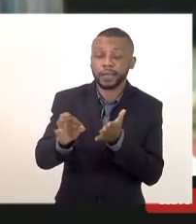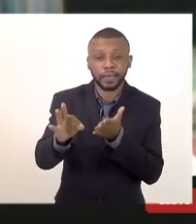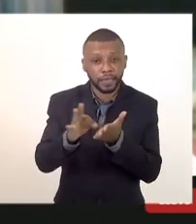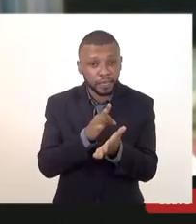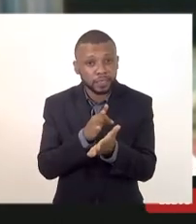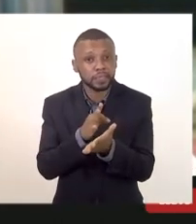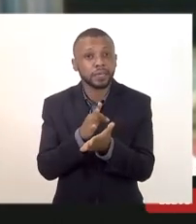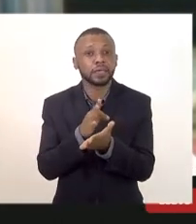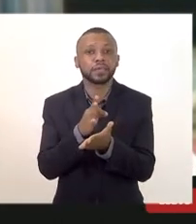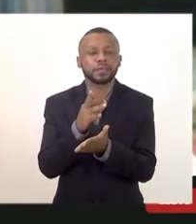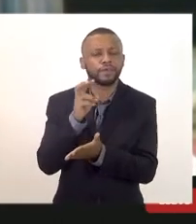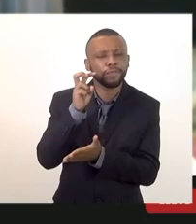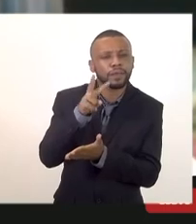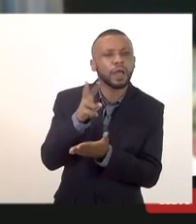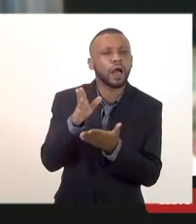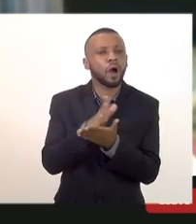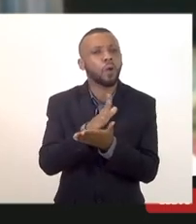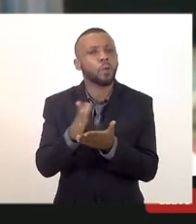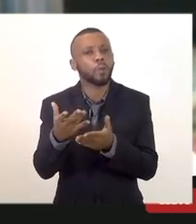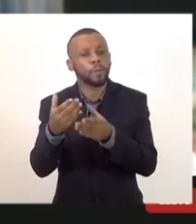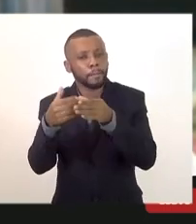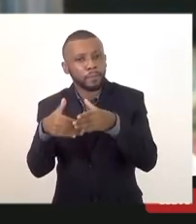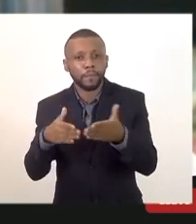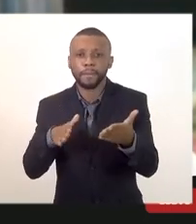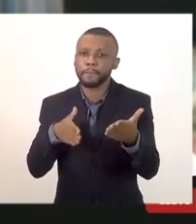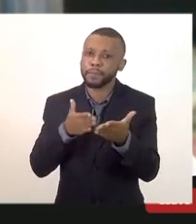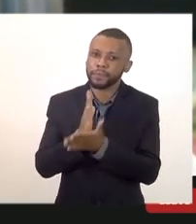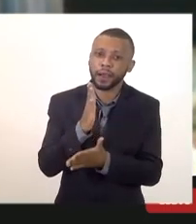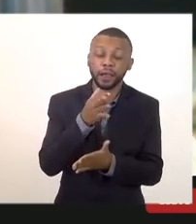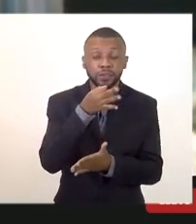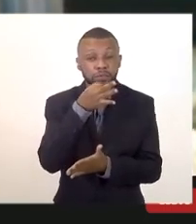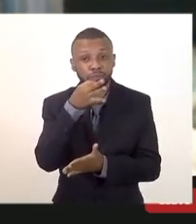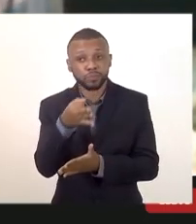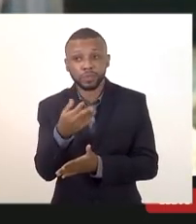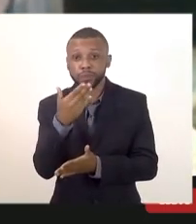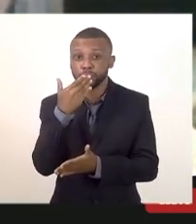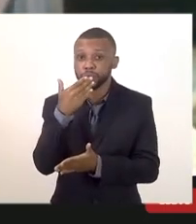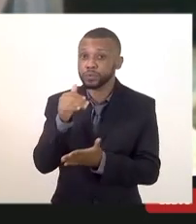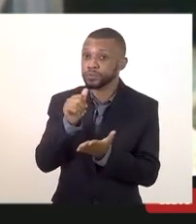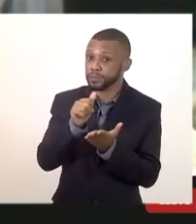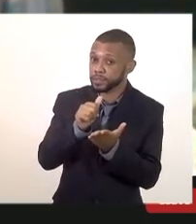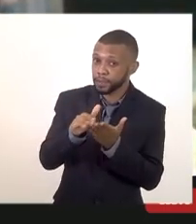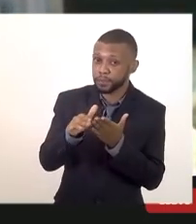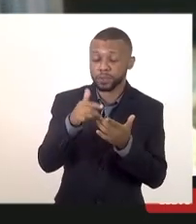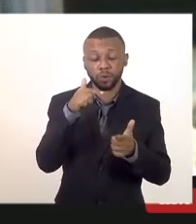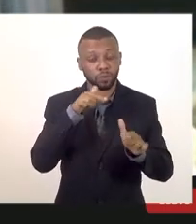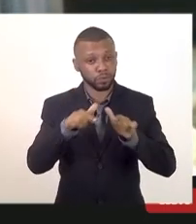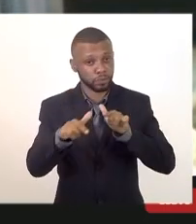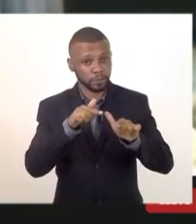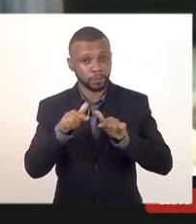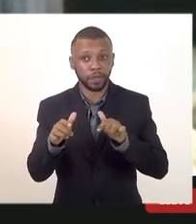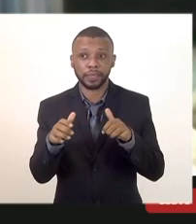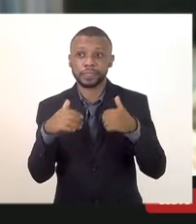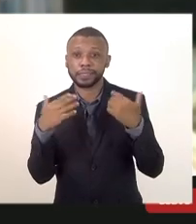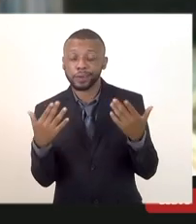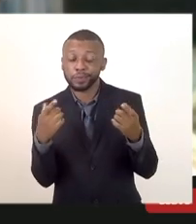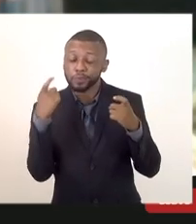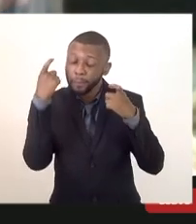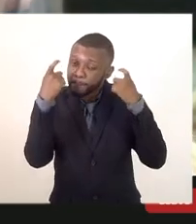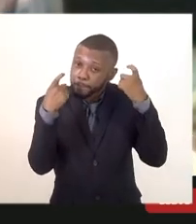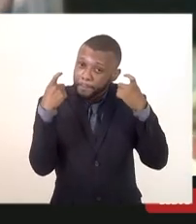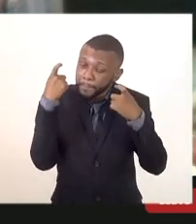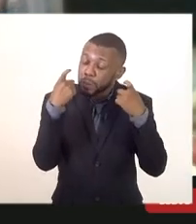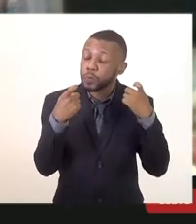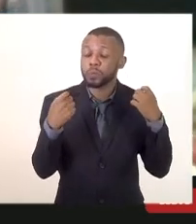concursados aprovados comentarem que pediram demissão do seu emprego então isso aí me preocupa muito